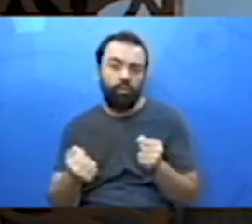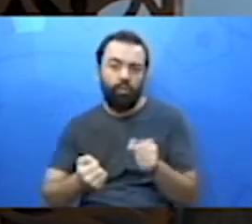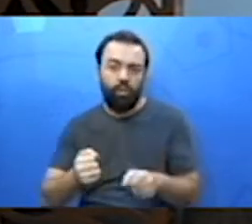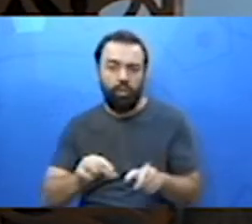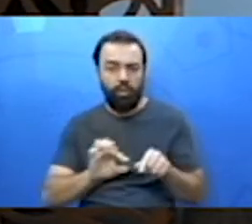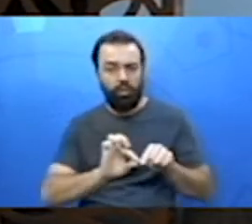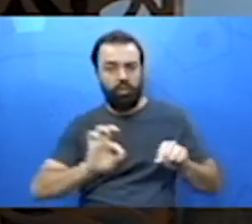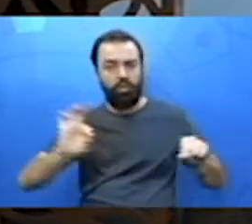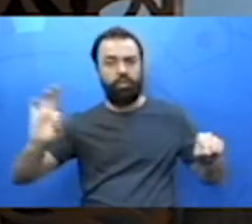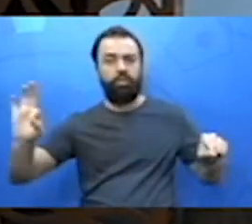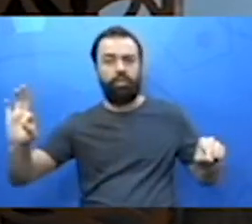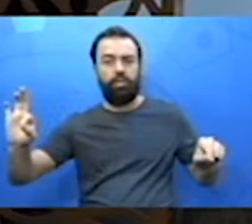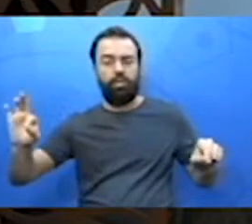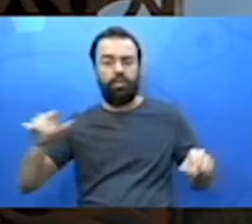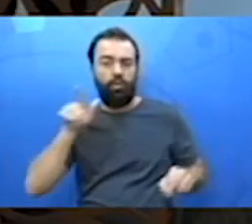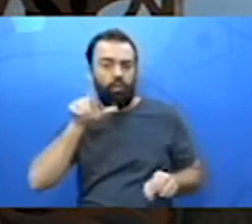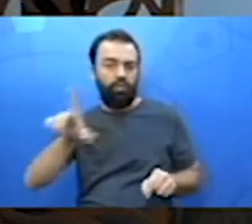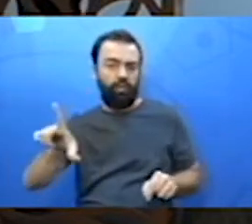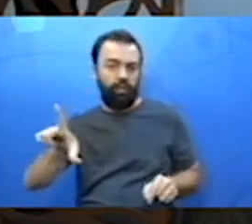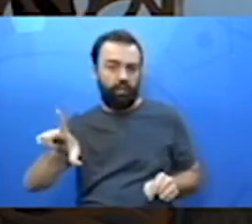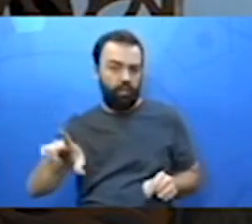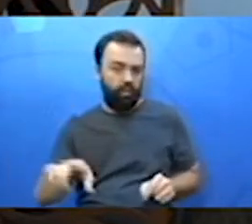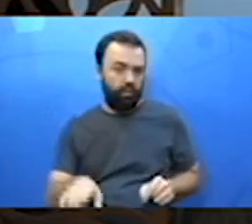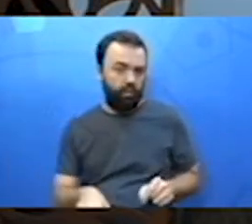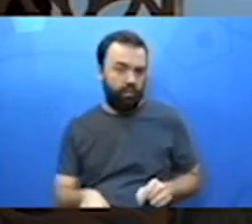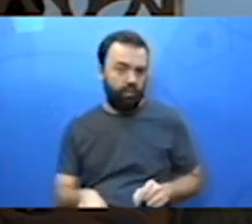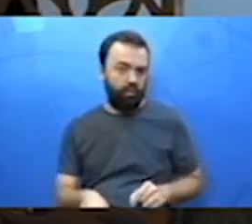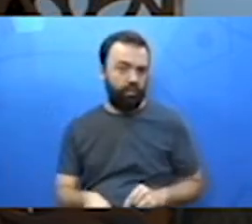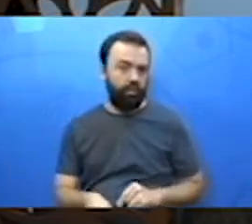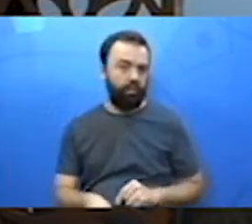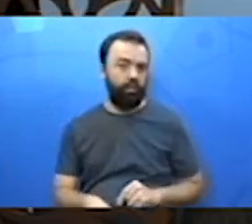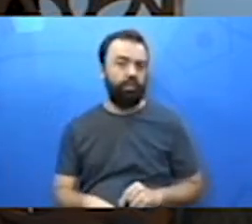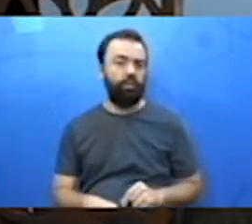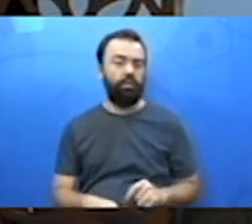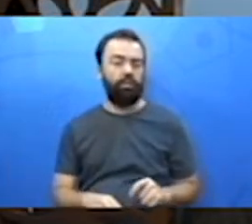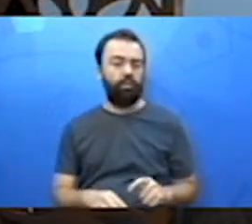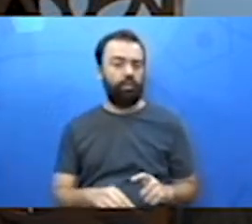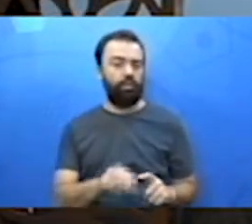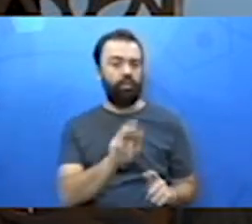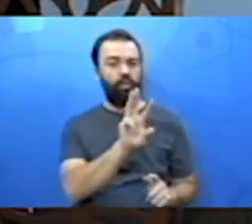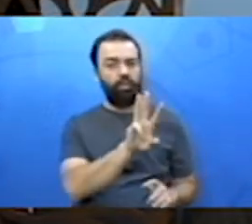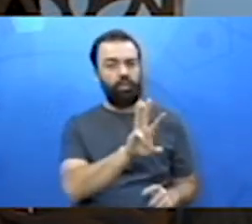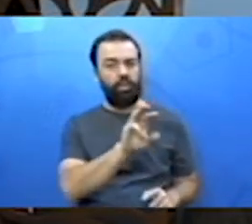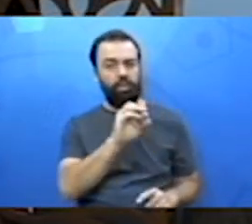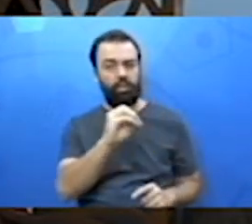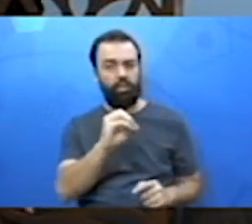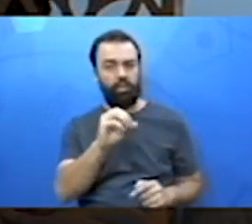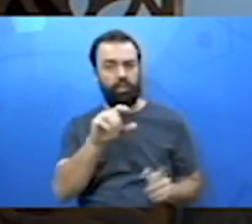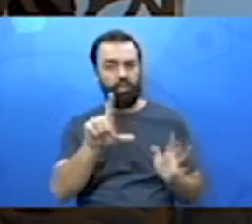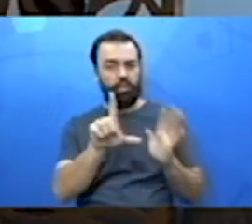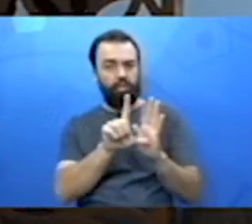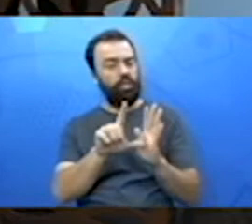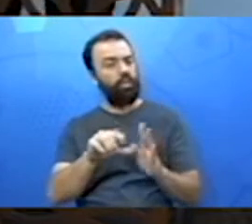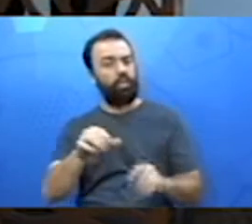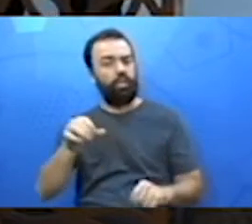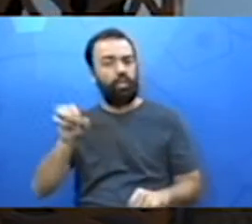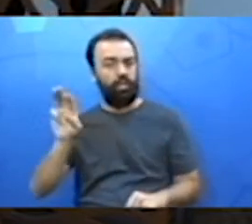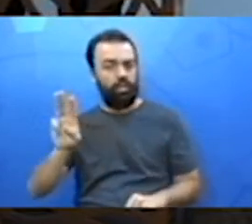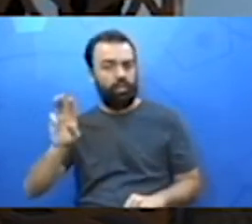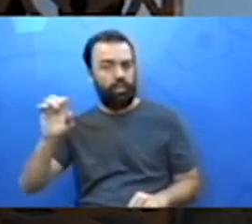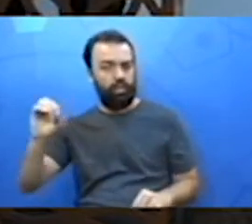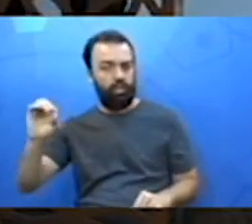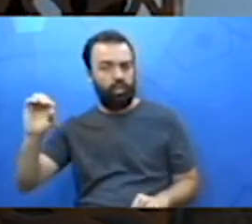Se a usou 30 litros, a gente percorreu 300 quilômetros. Se a gente dobrar esses